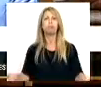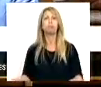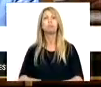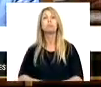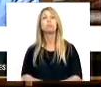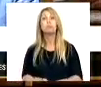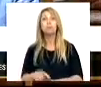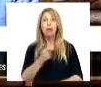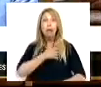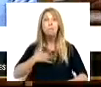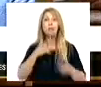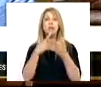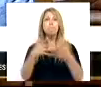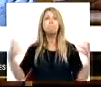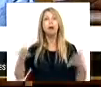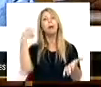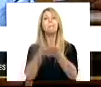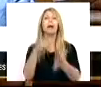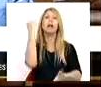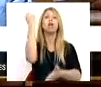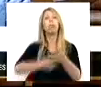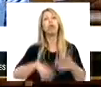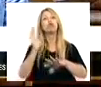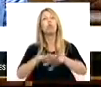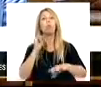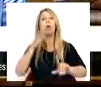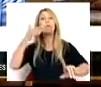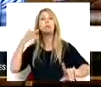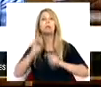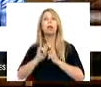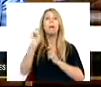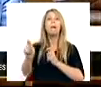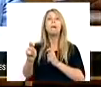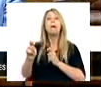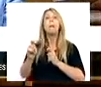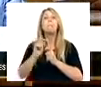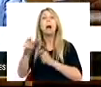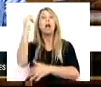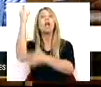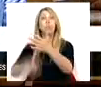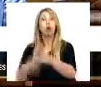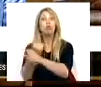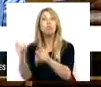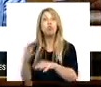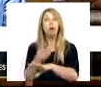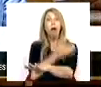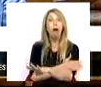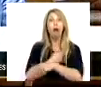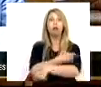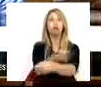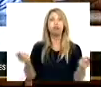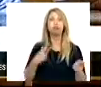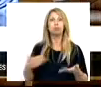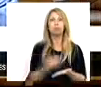pagassem impostos sobre a antecipação de dividendos que decidiram distribuir em 2010 para não ter que pagar impostos